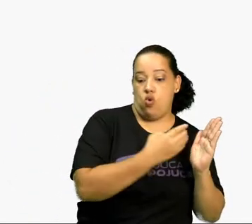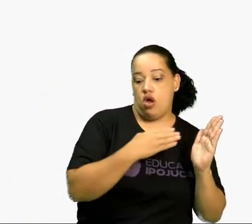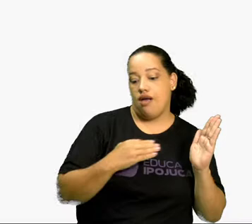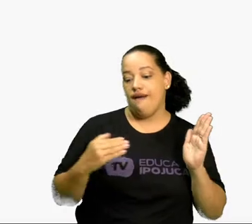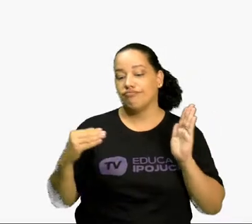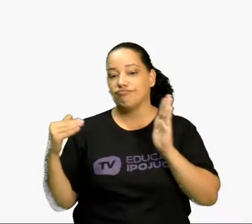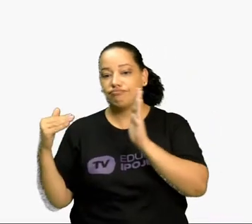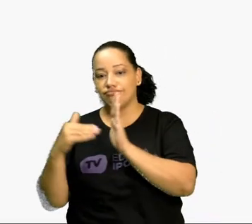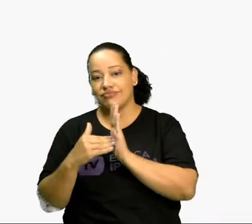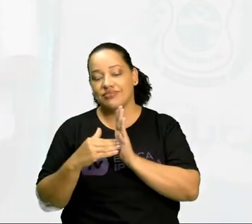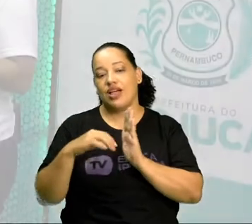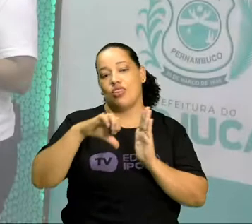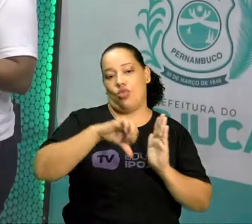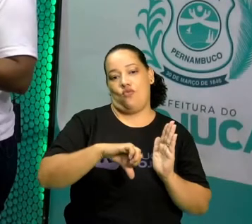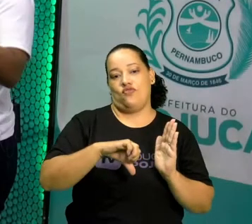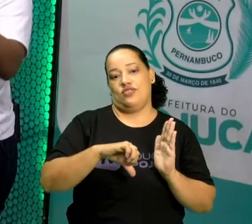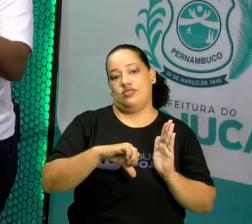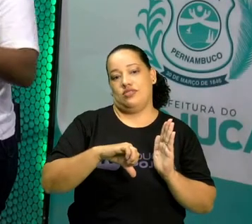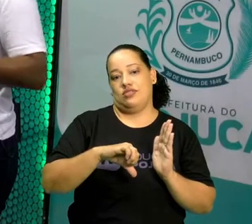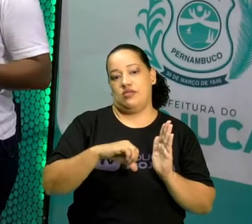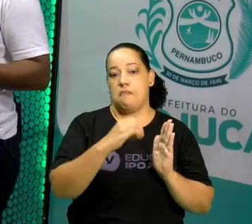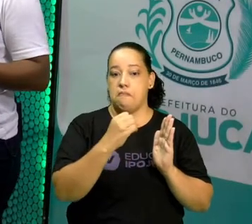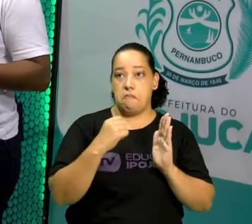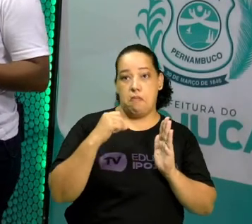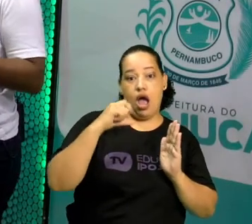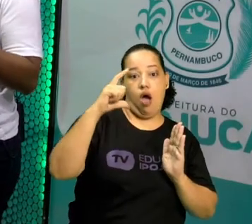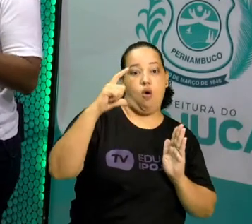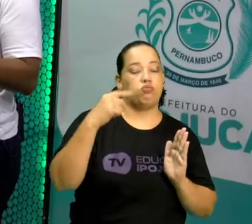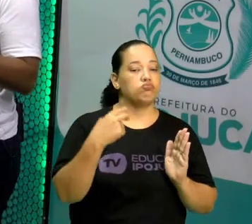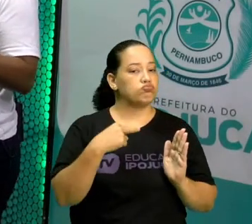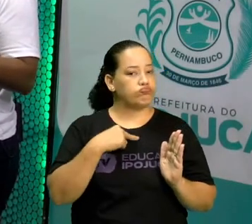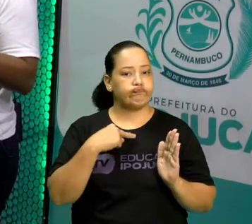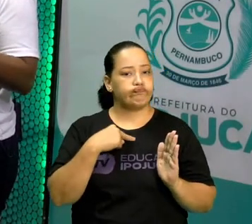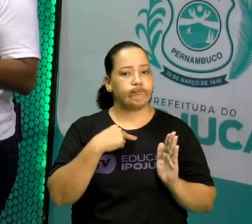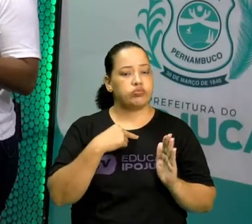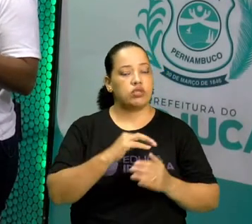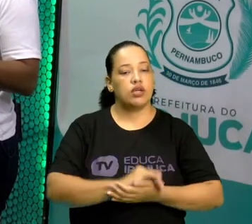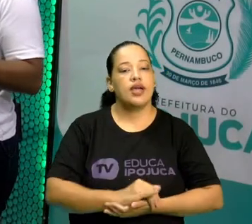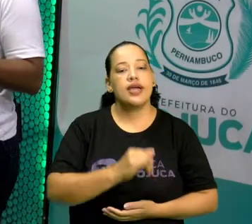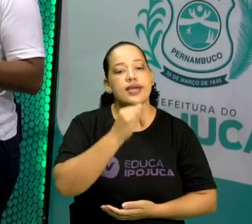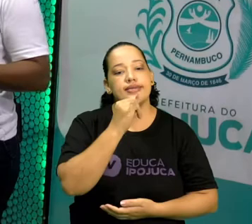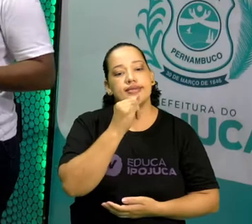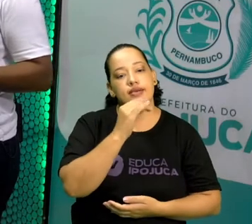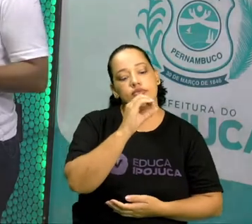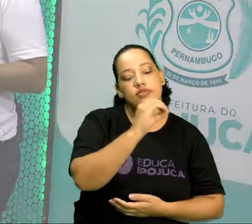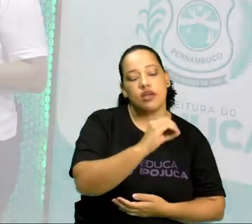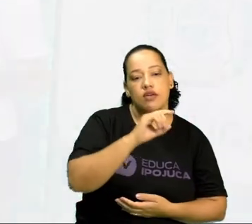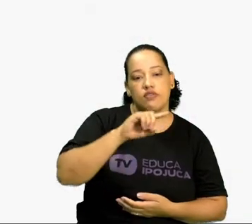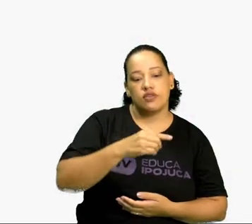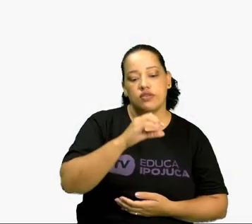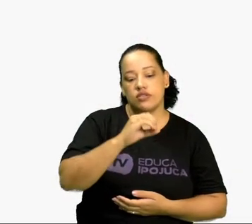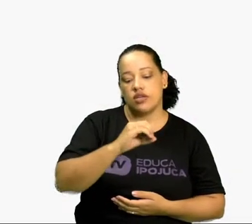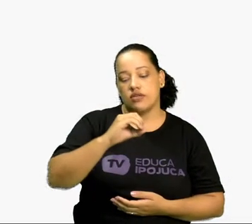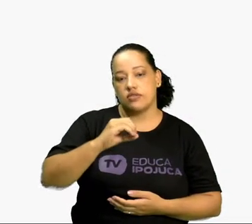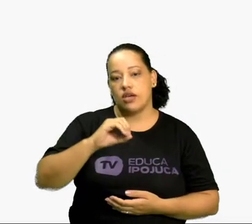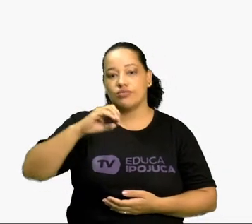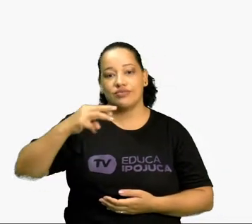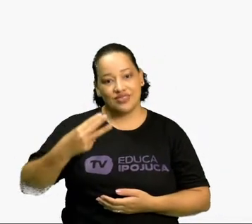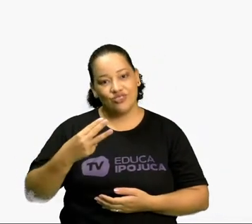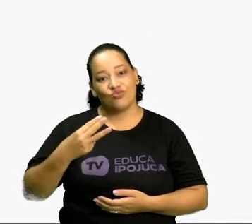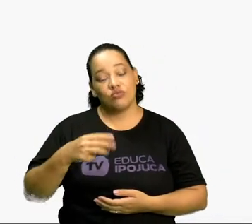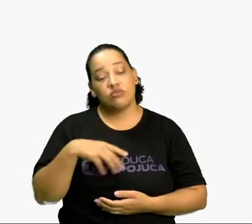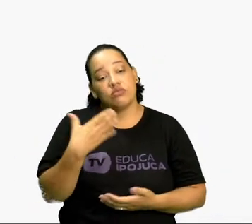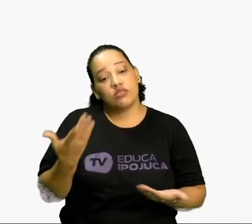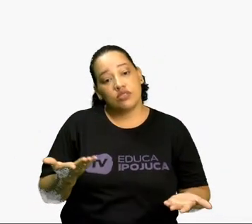pode ultrapassar 9. Certo? Vamos ver este outro exemplo. 0,003. Ficará 3